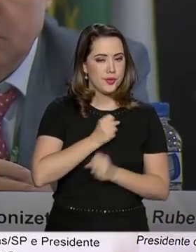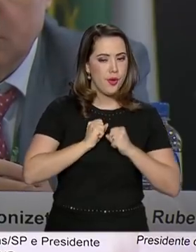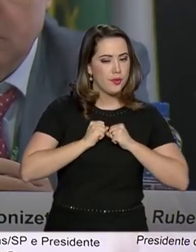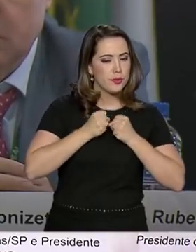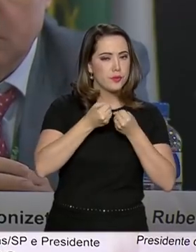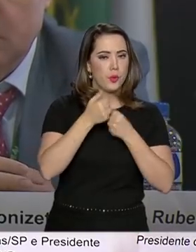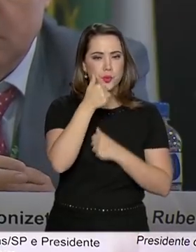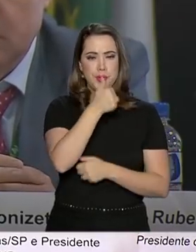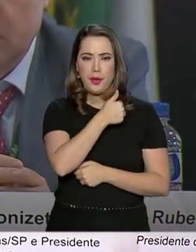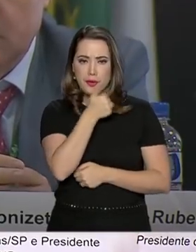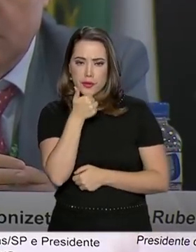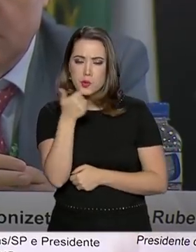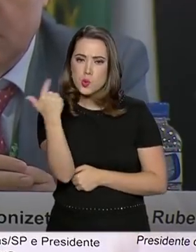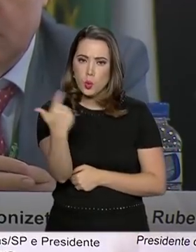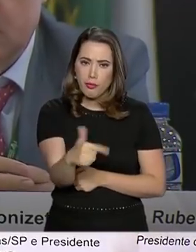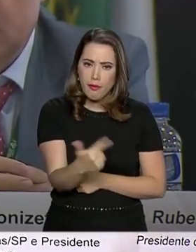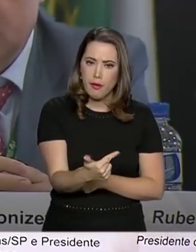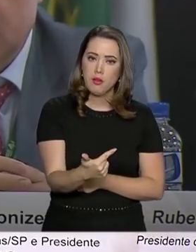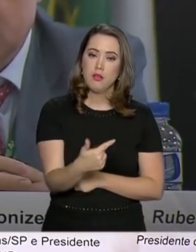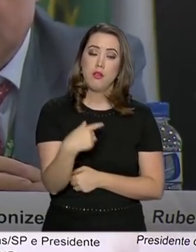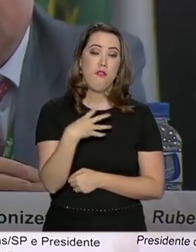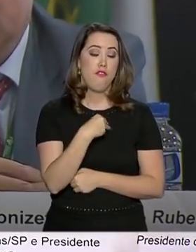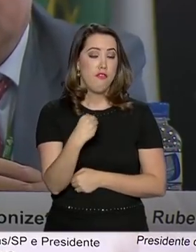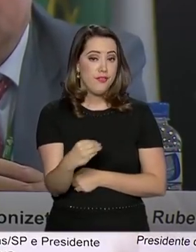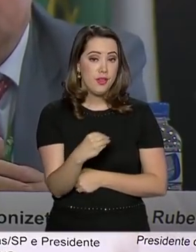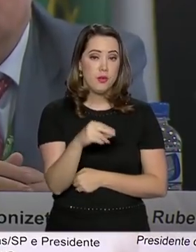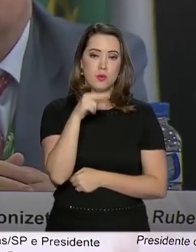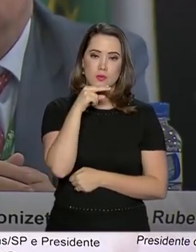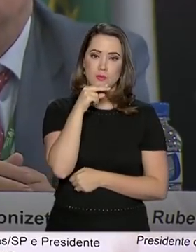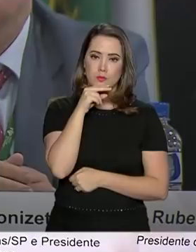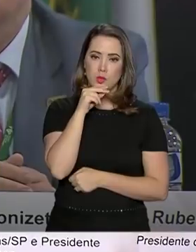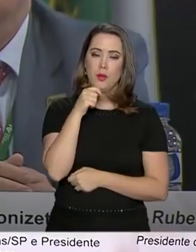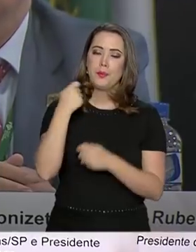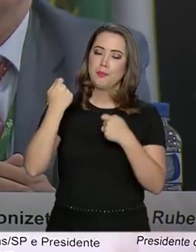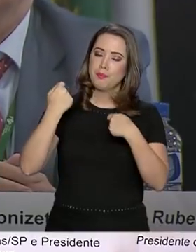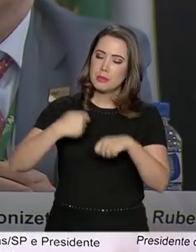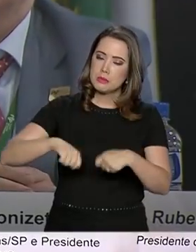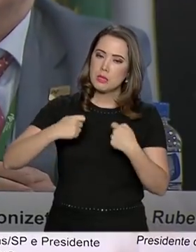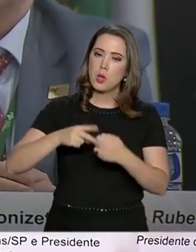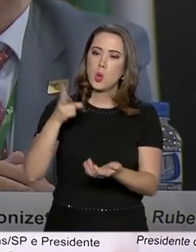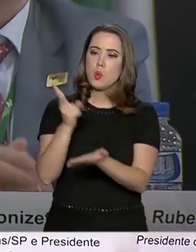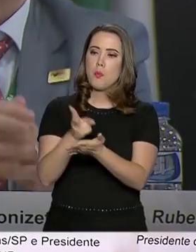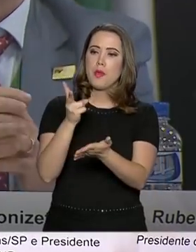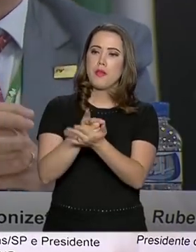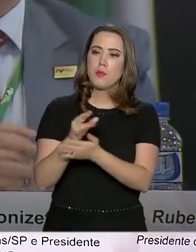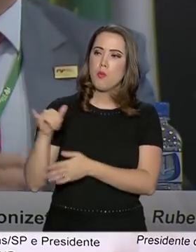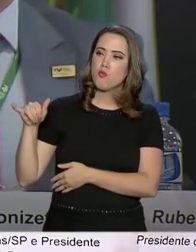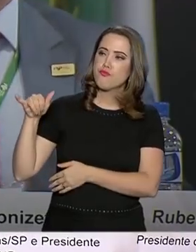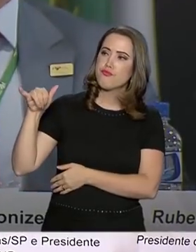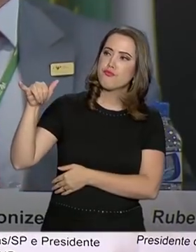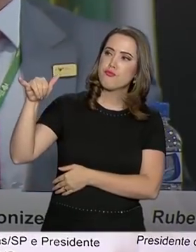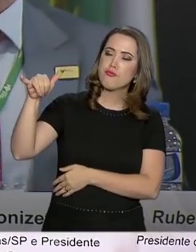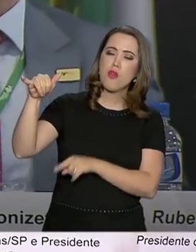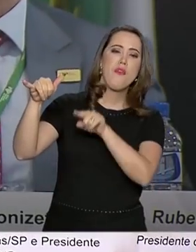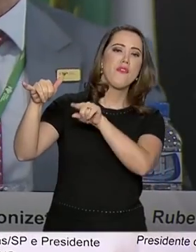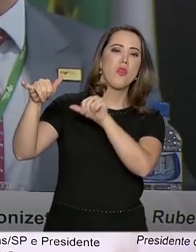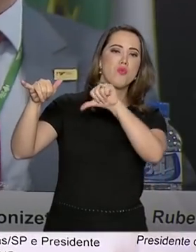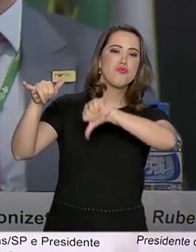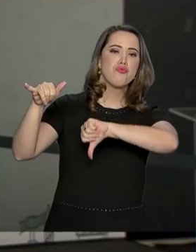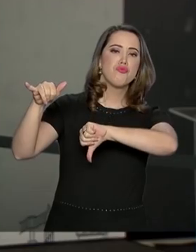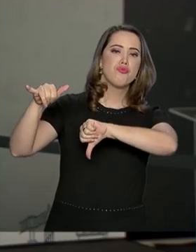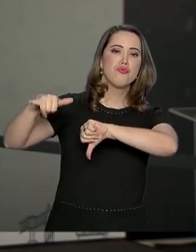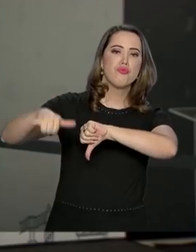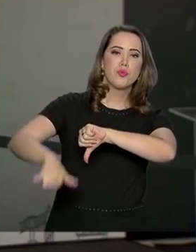de sacrifício nosso, nossos filhos e netos estão condenados a continuar neste mesmo avião, que vai cair por falta de